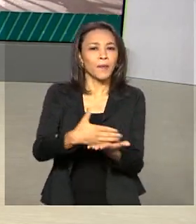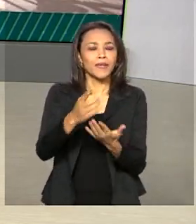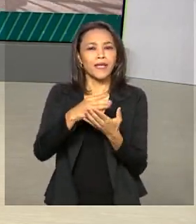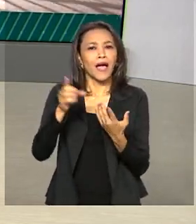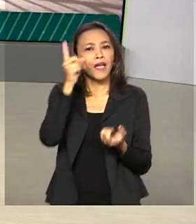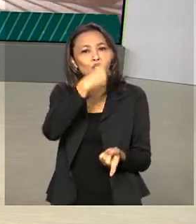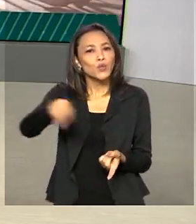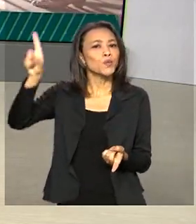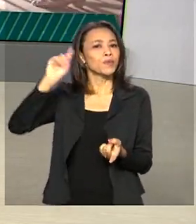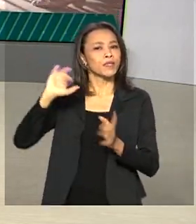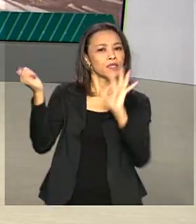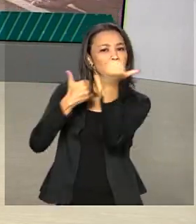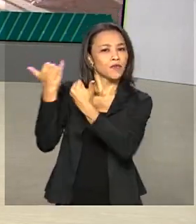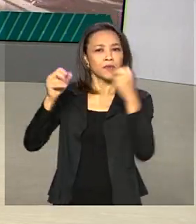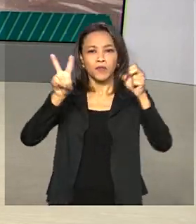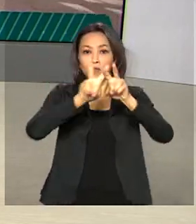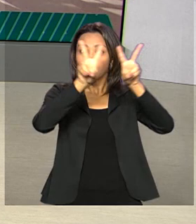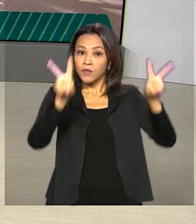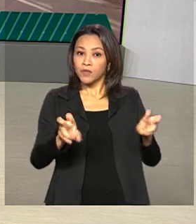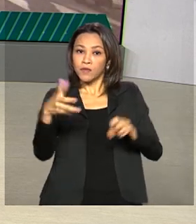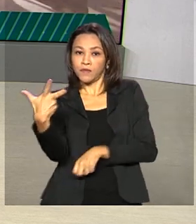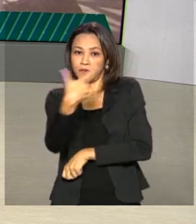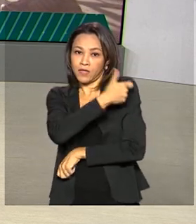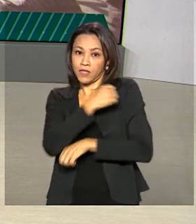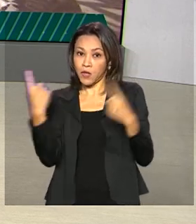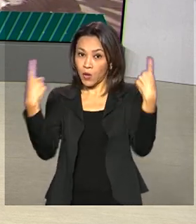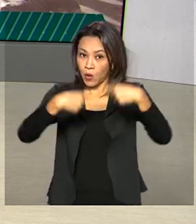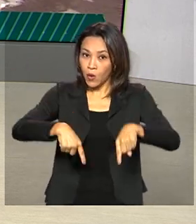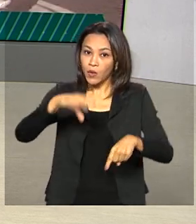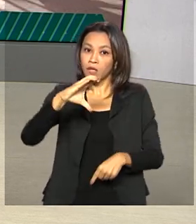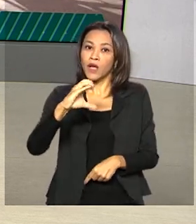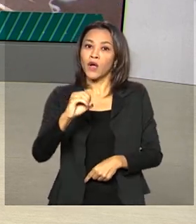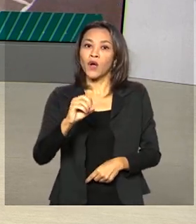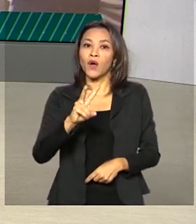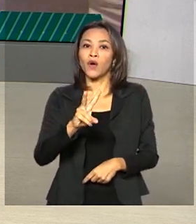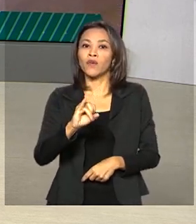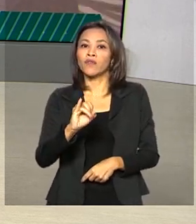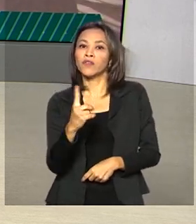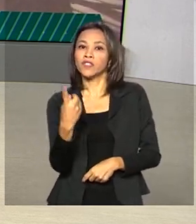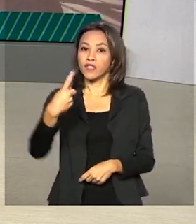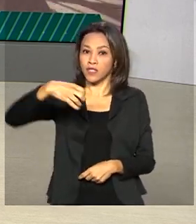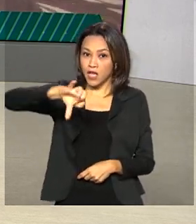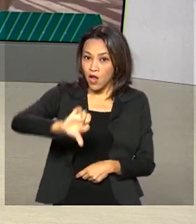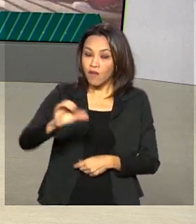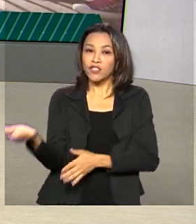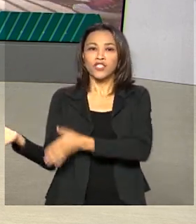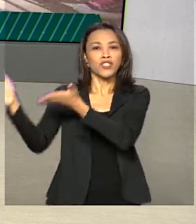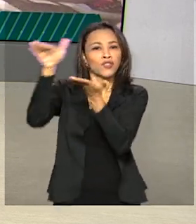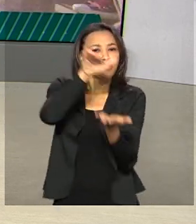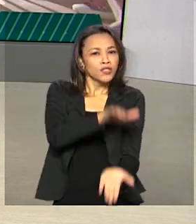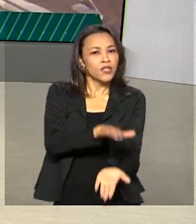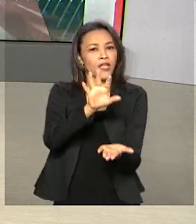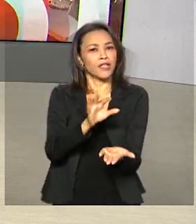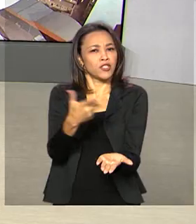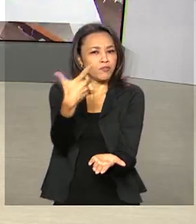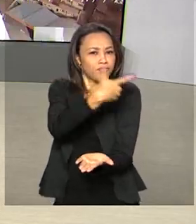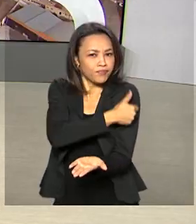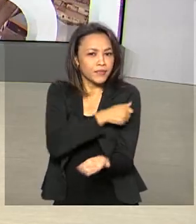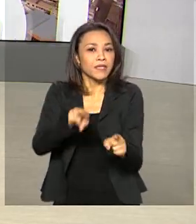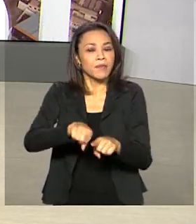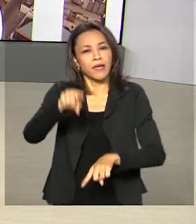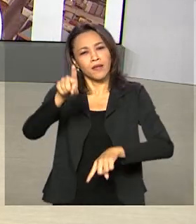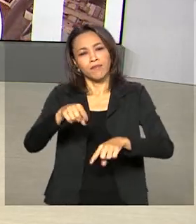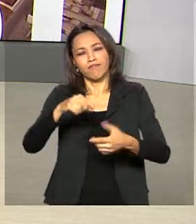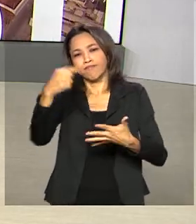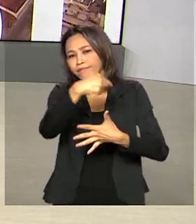notícias sobre a vacinação contra a Covid-19 no Brasil, a chegada de novas doses e também sobre as ações do governo federal